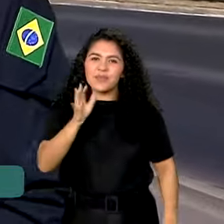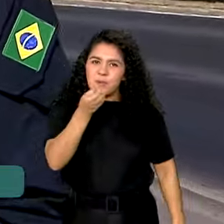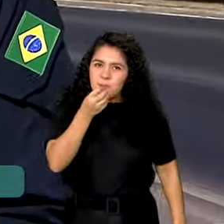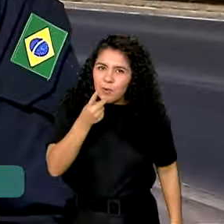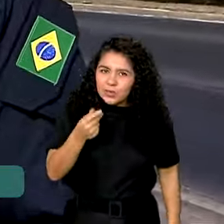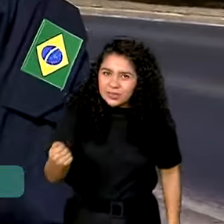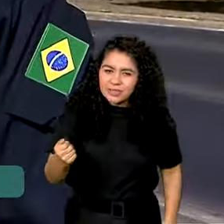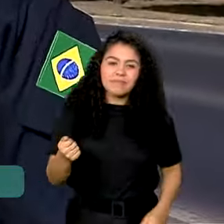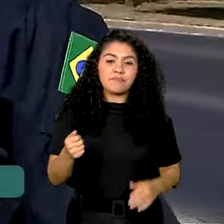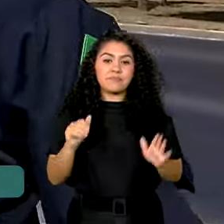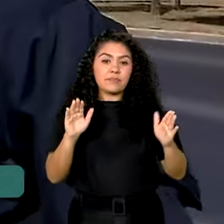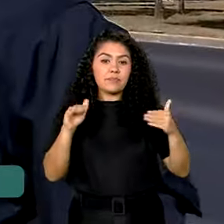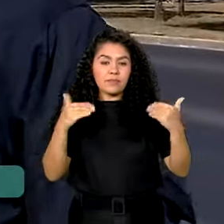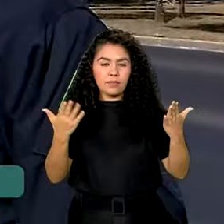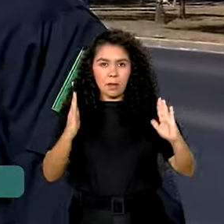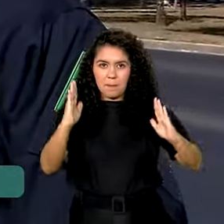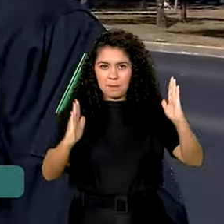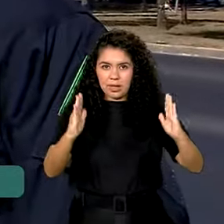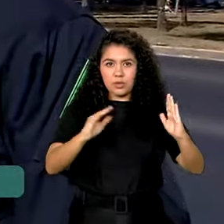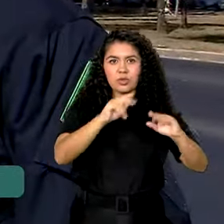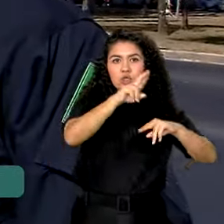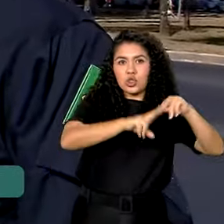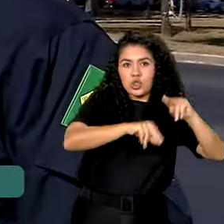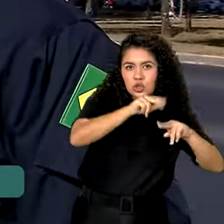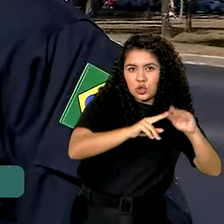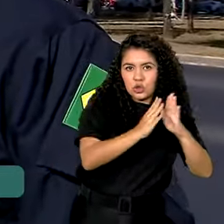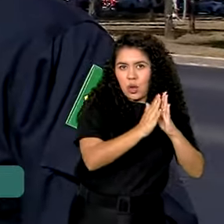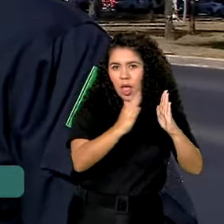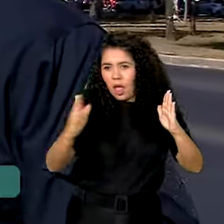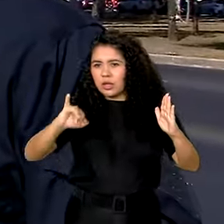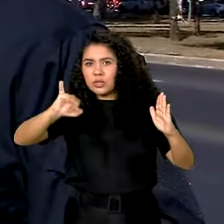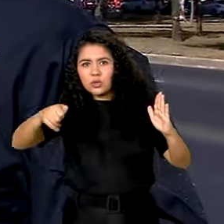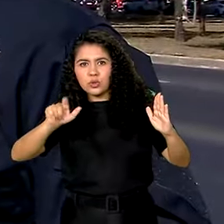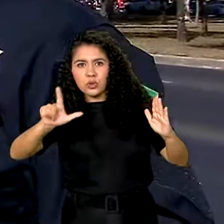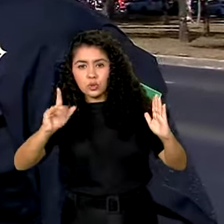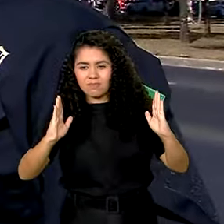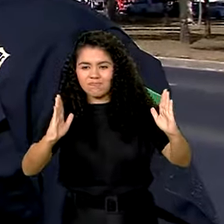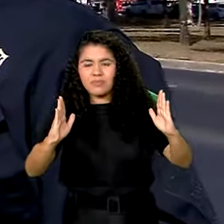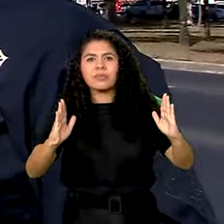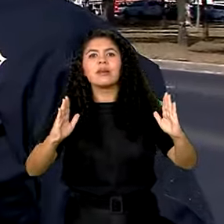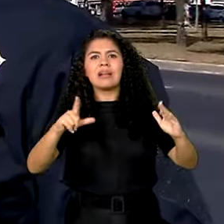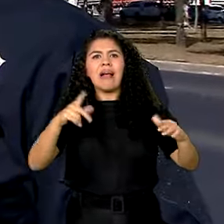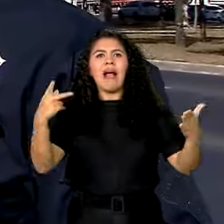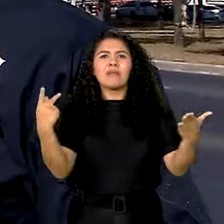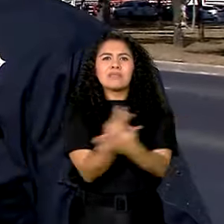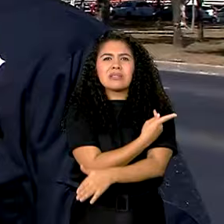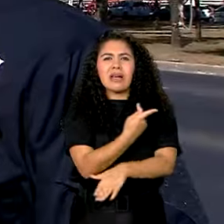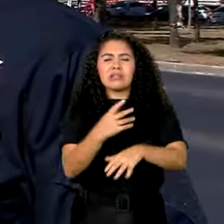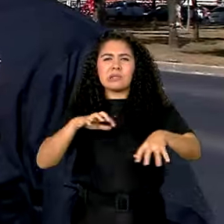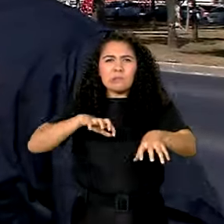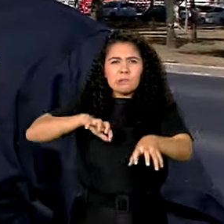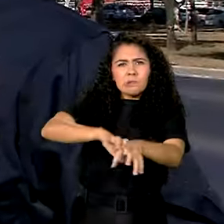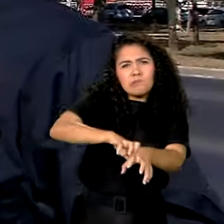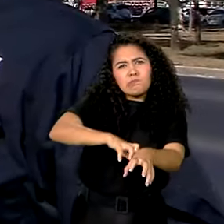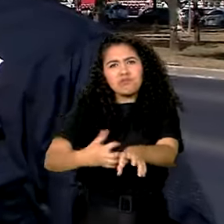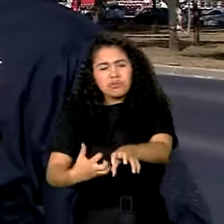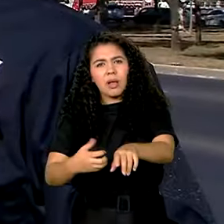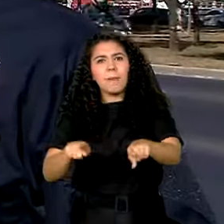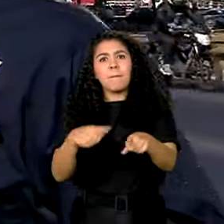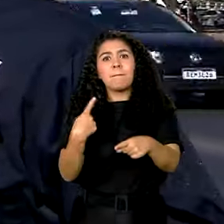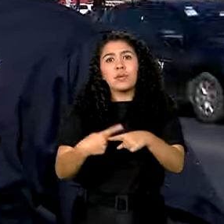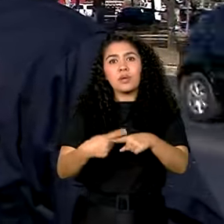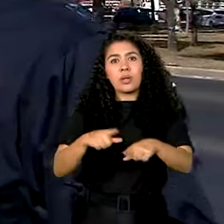Esse período de junho e julho costuma aumentar os acidentes nas estradas devido ao trânsito de veículos de